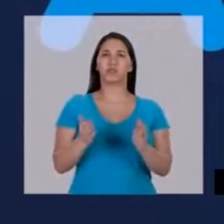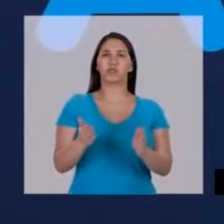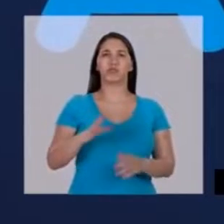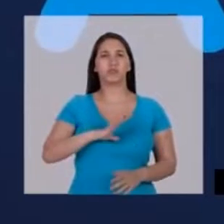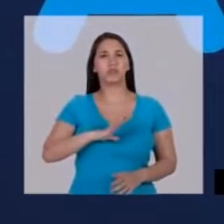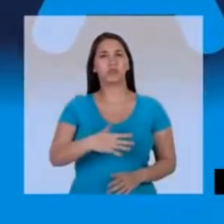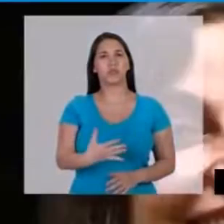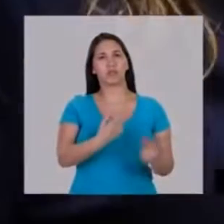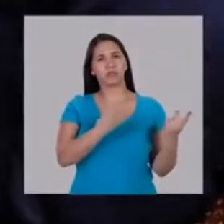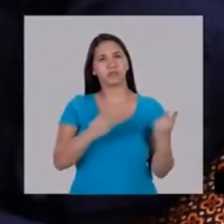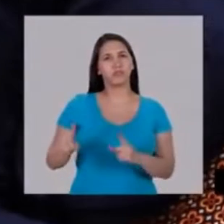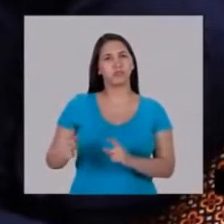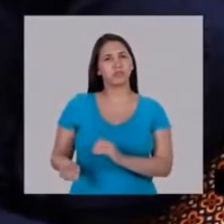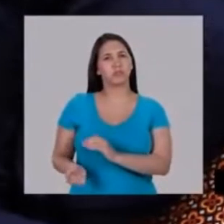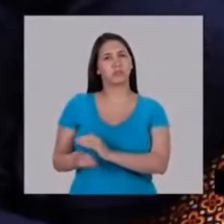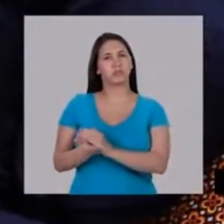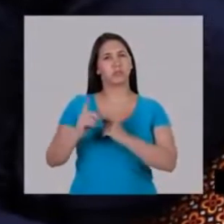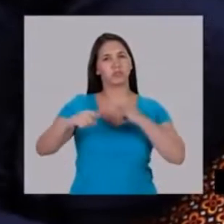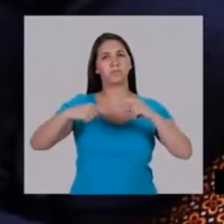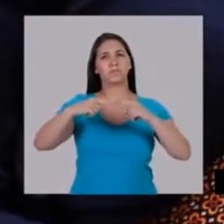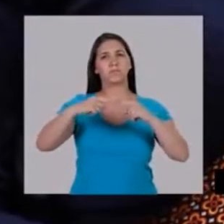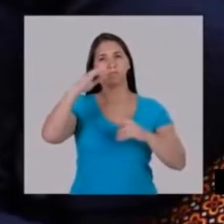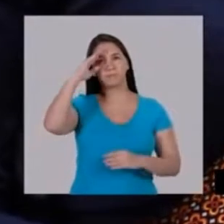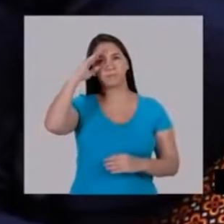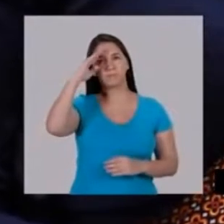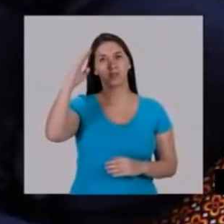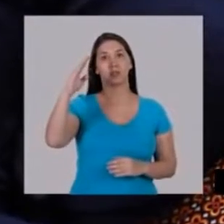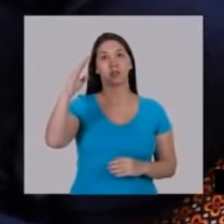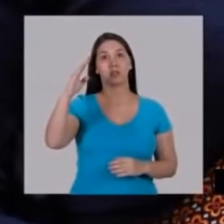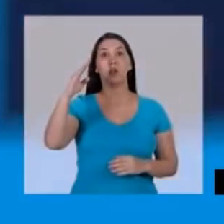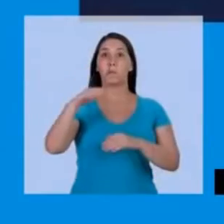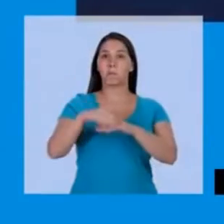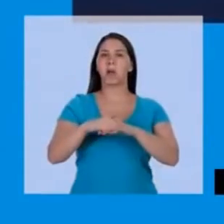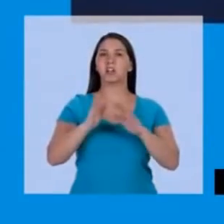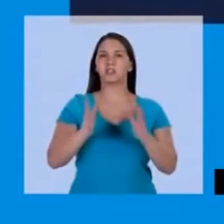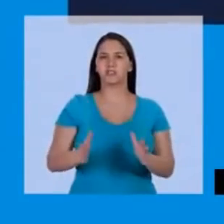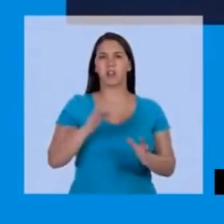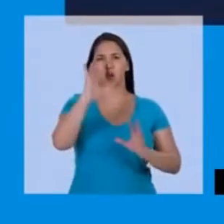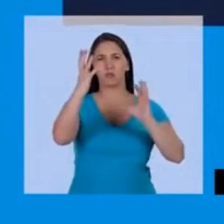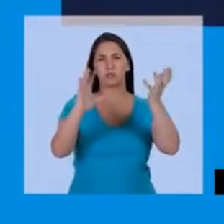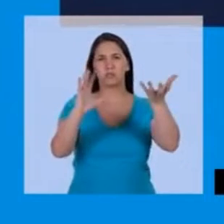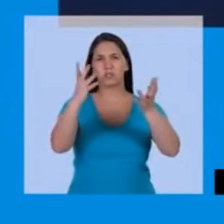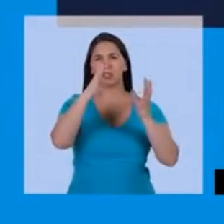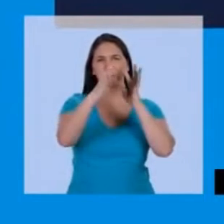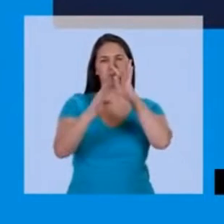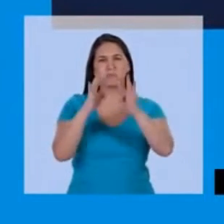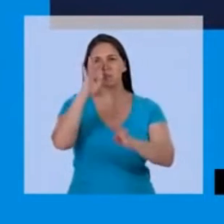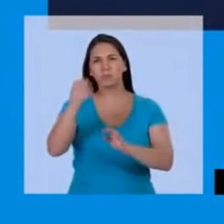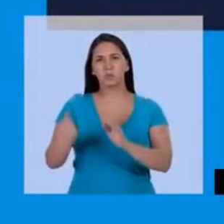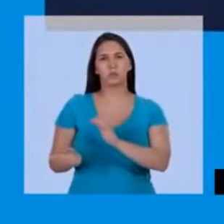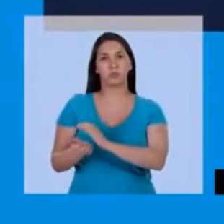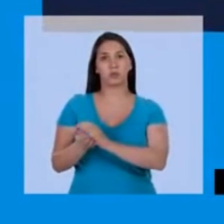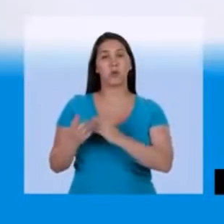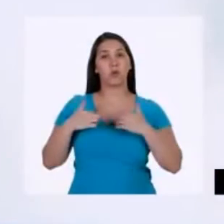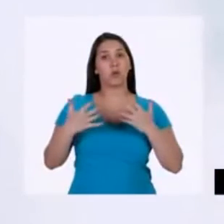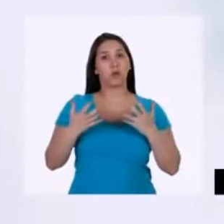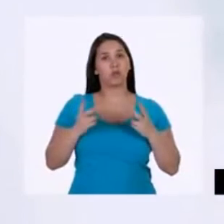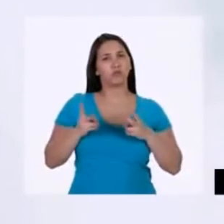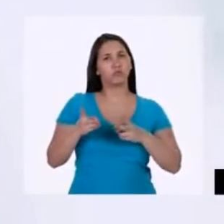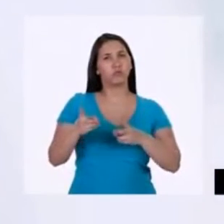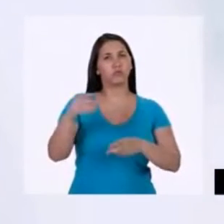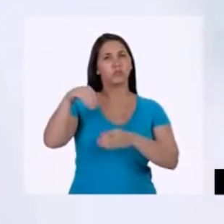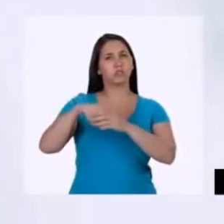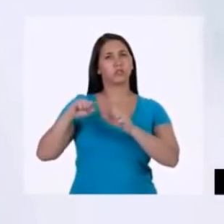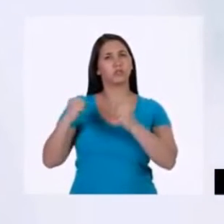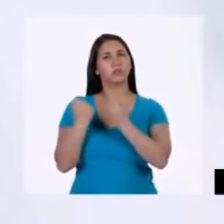Mara Gabrilli é a atitude e o combate à corrupção é uma de suas principais bandeiras. Mara denunciou diversos casos de corrupção. Eu